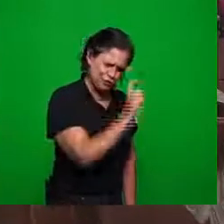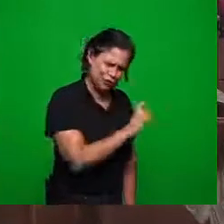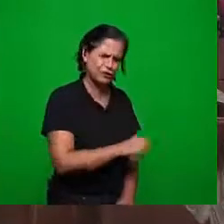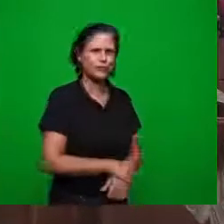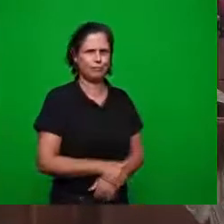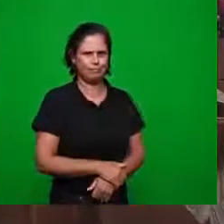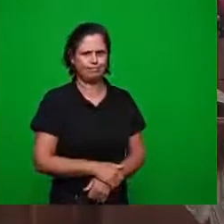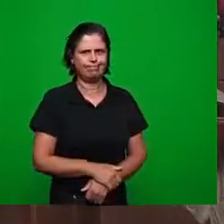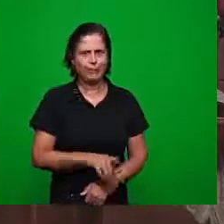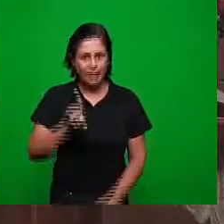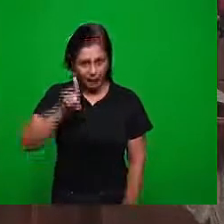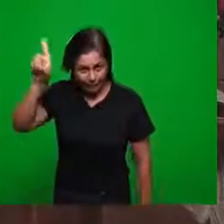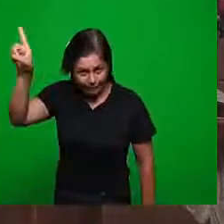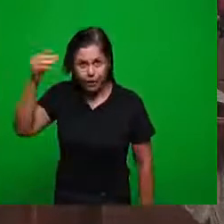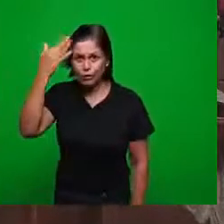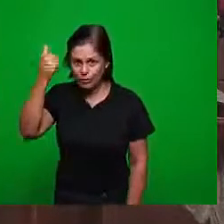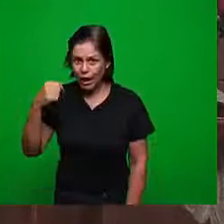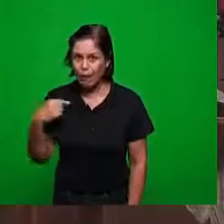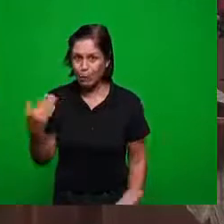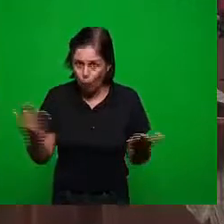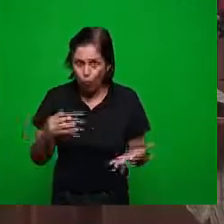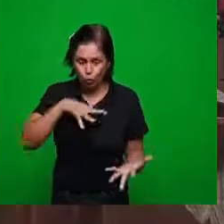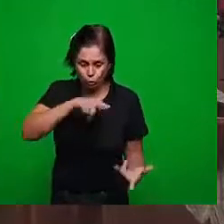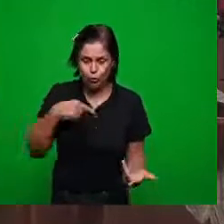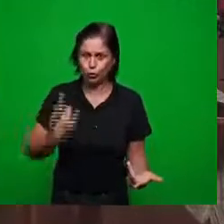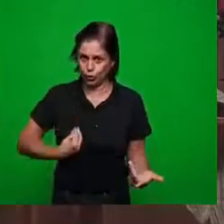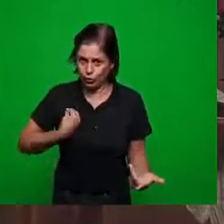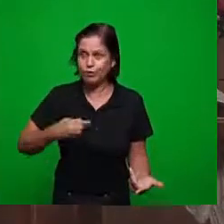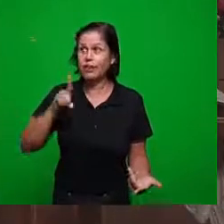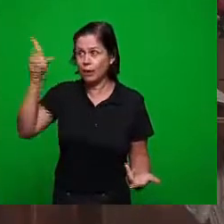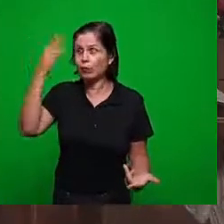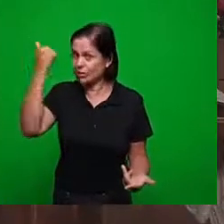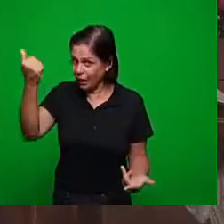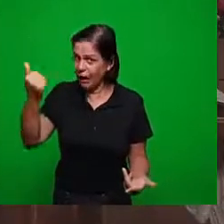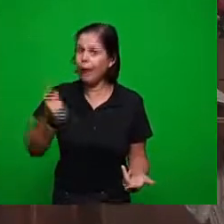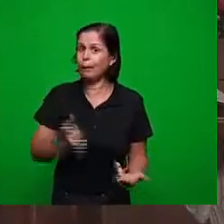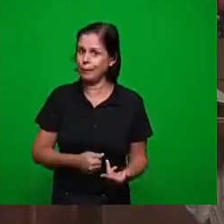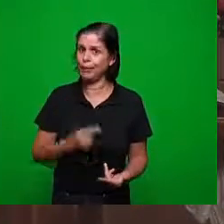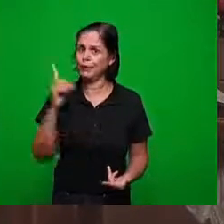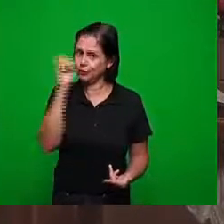sabe o mundo que nós estamos vivendo Deus sabe